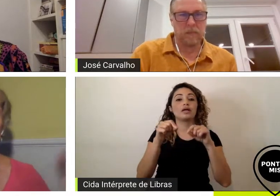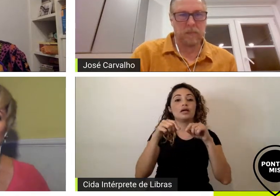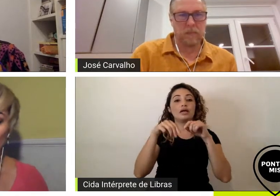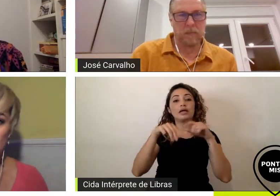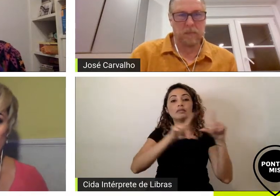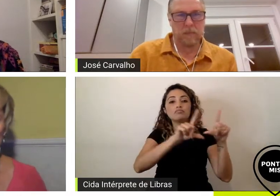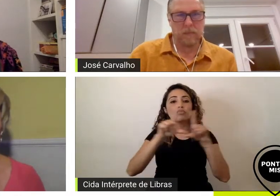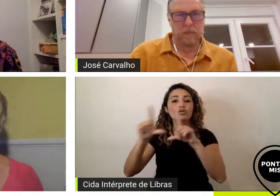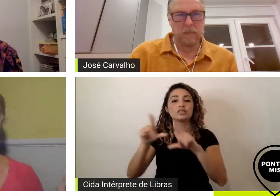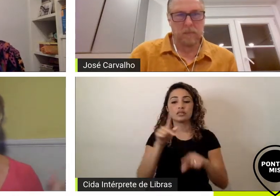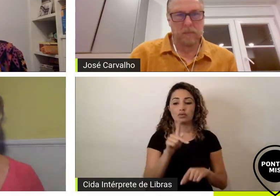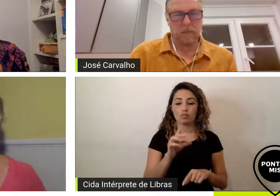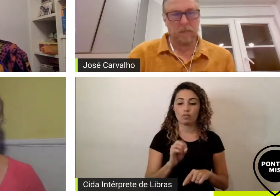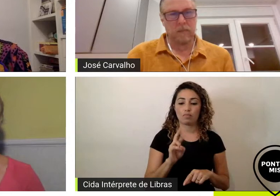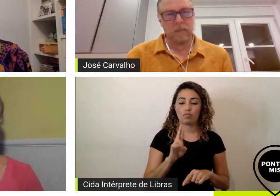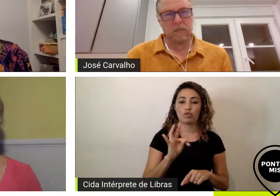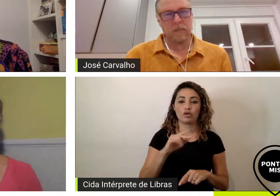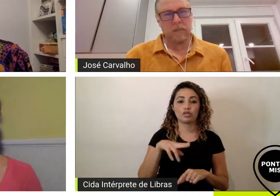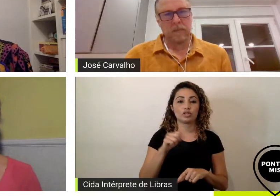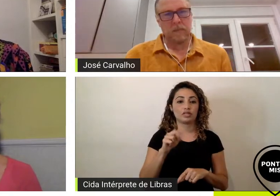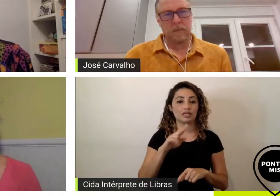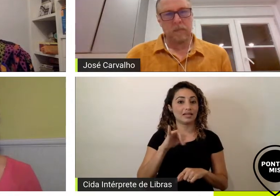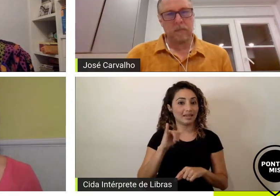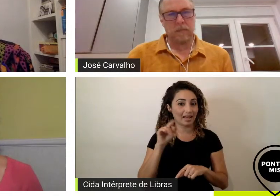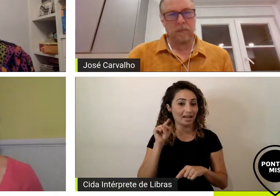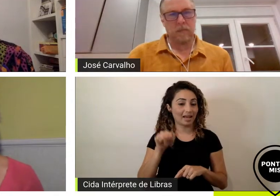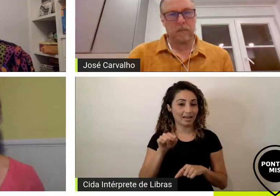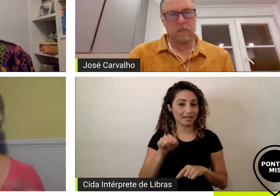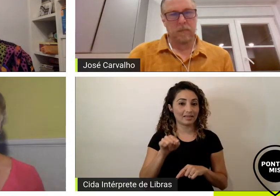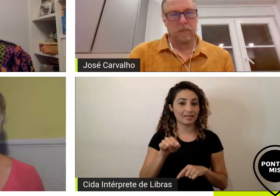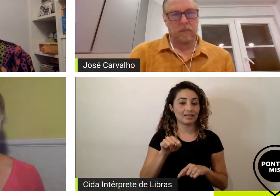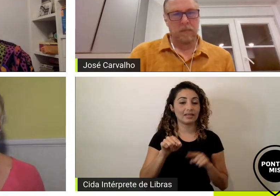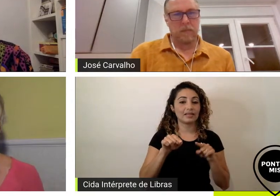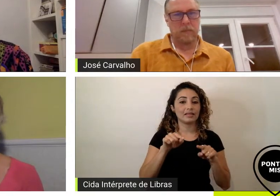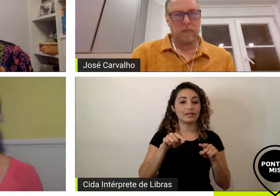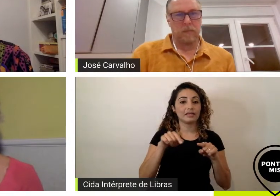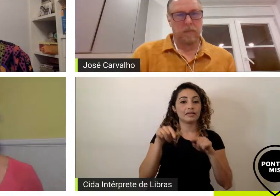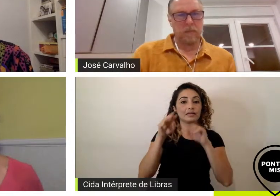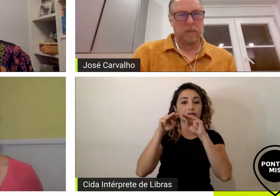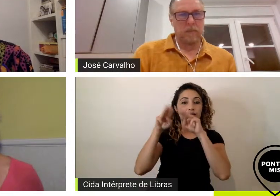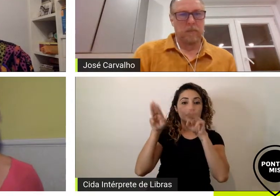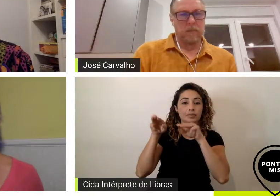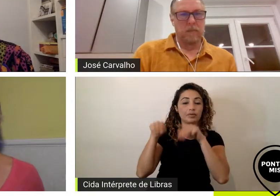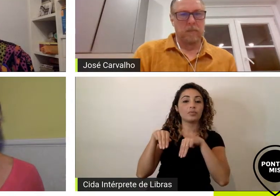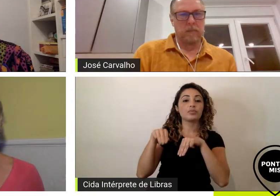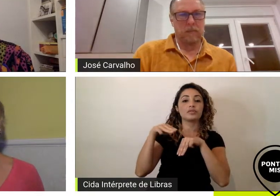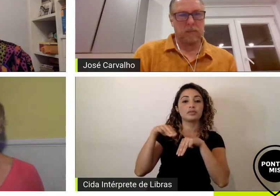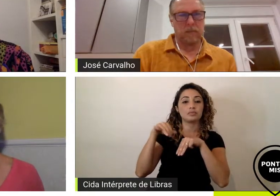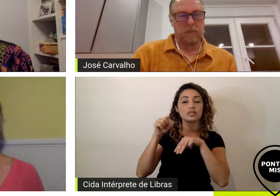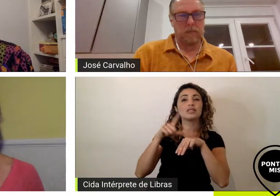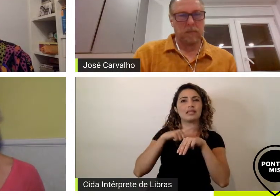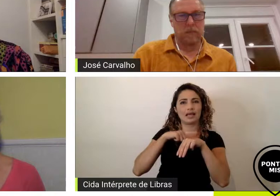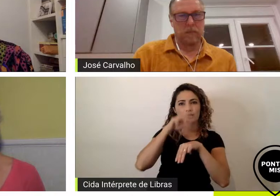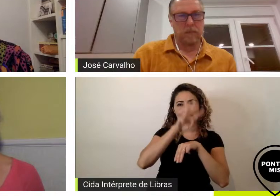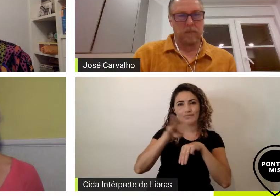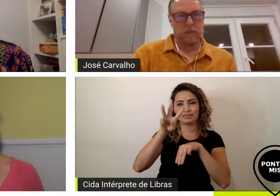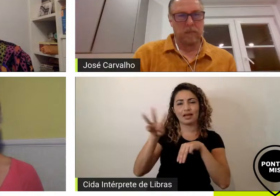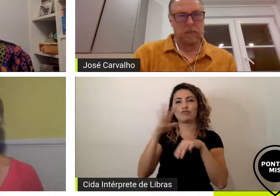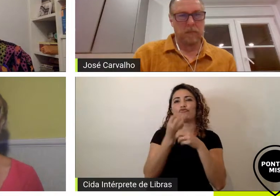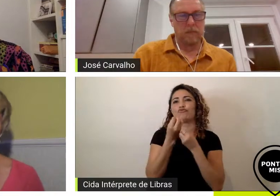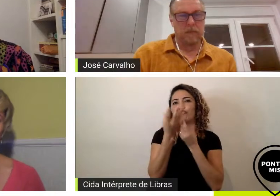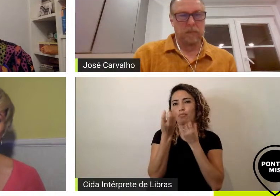acontecendo lá no Mis Experience não é no Mis Jardim Europa mas procure saber no nosso site tem todas as informações